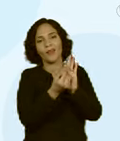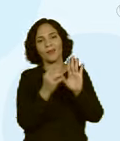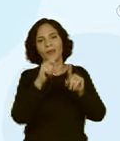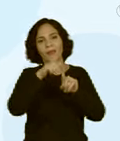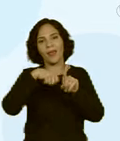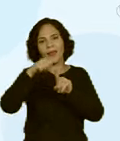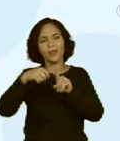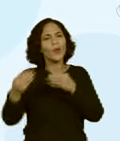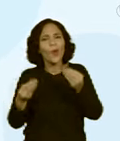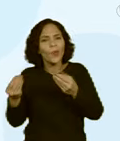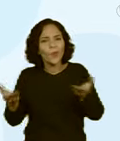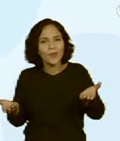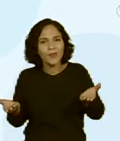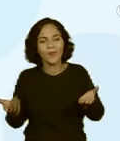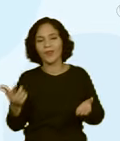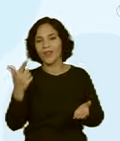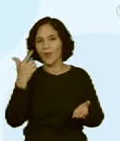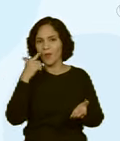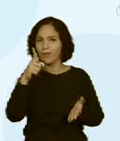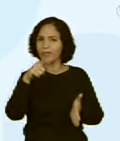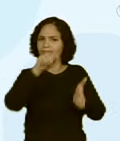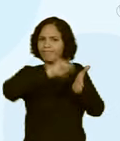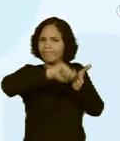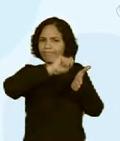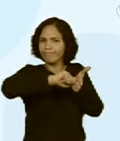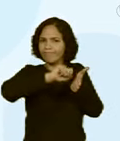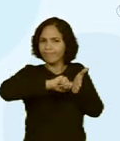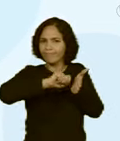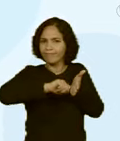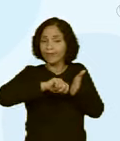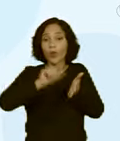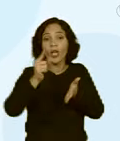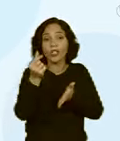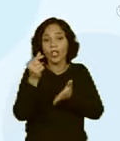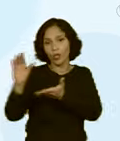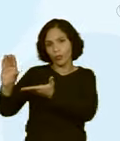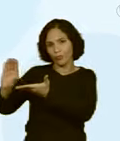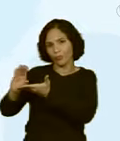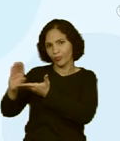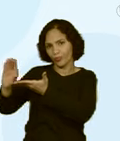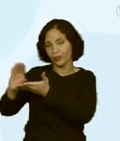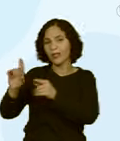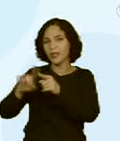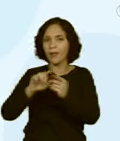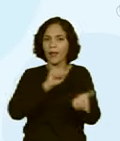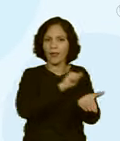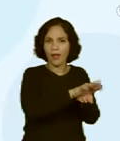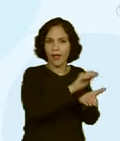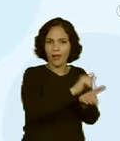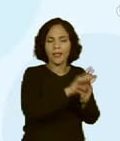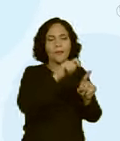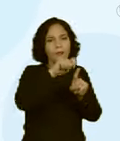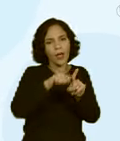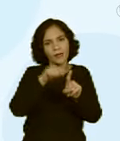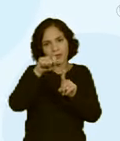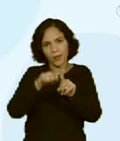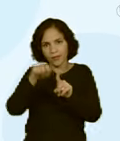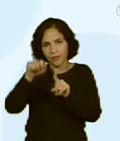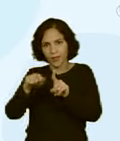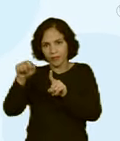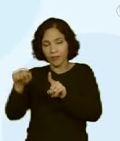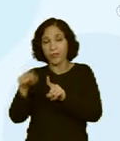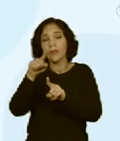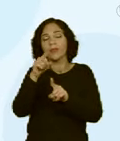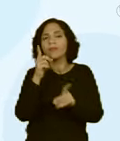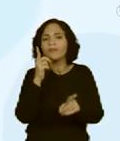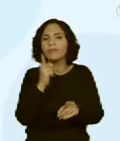Então, como funciona isso? Você vai anotar suas receitas e despesas mensais, descobrir quais